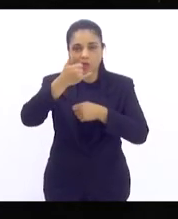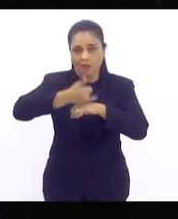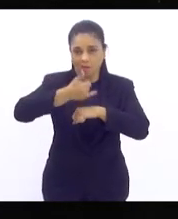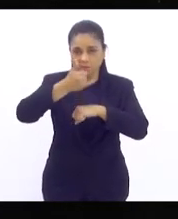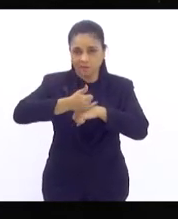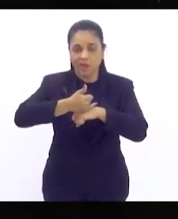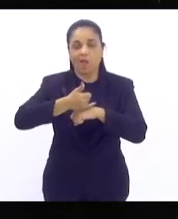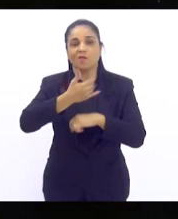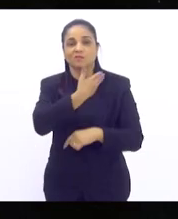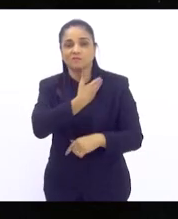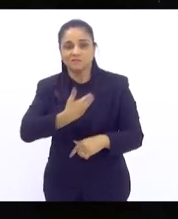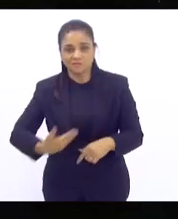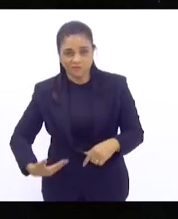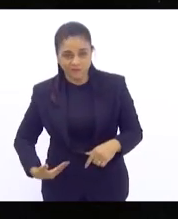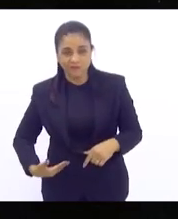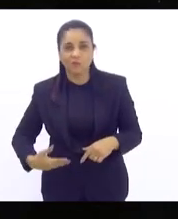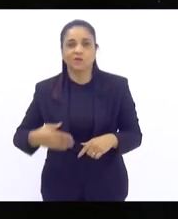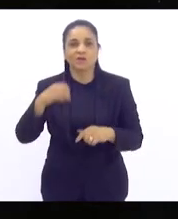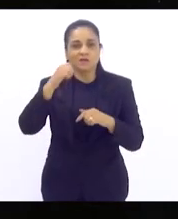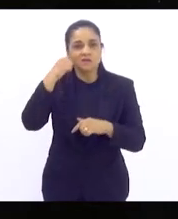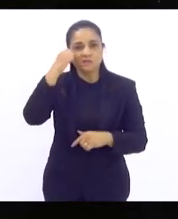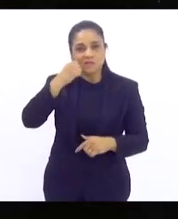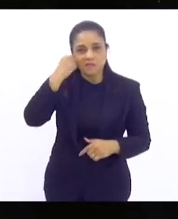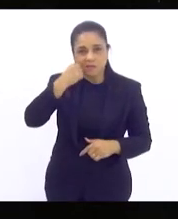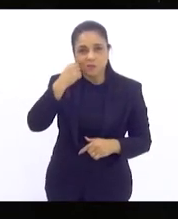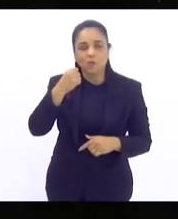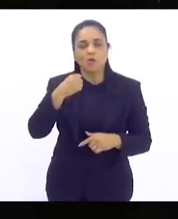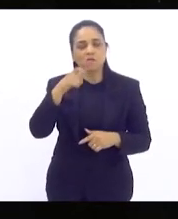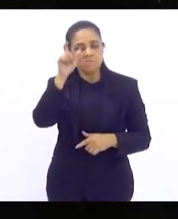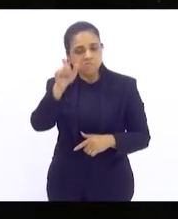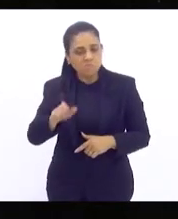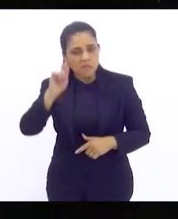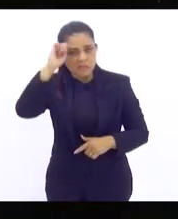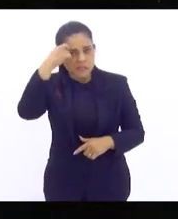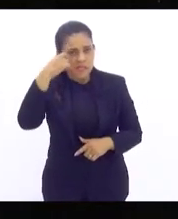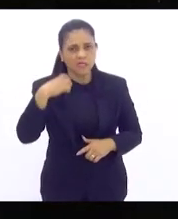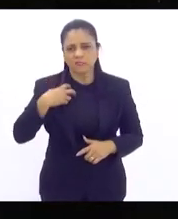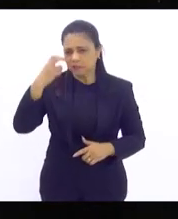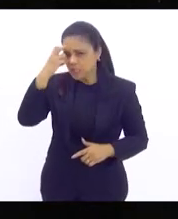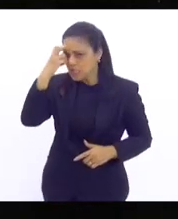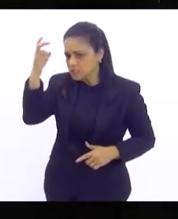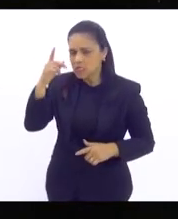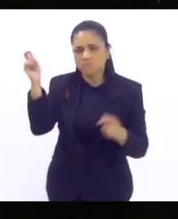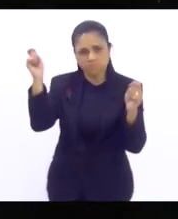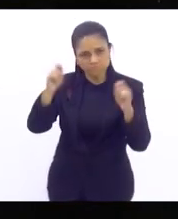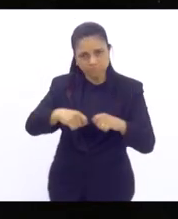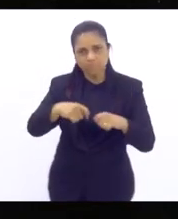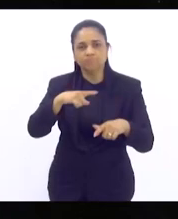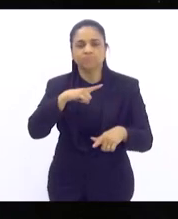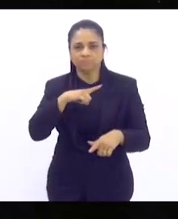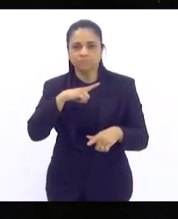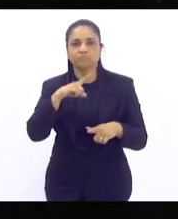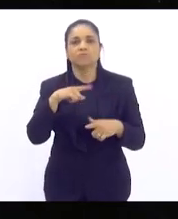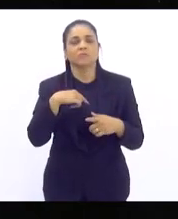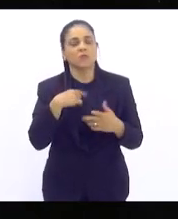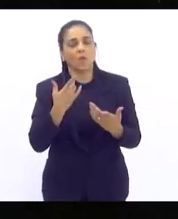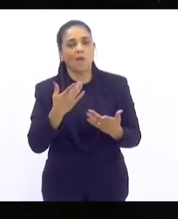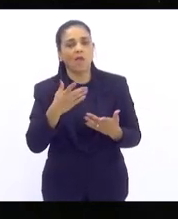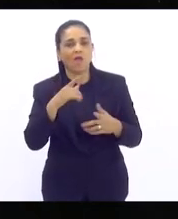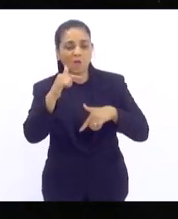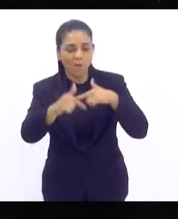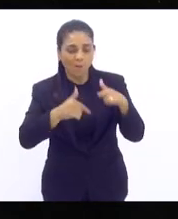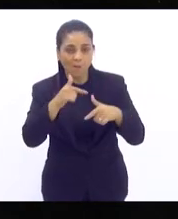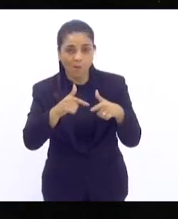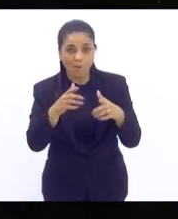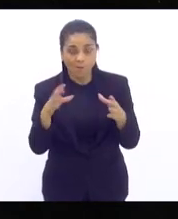governadora, mulher negra de grande capacidade e de muita inteligência. Então é um privilégio integrar o partido dos trabalhadores